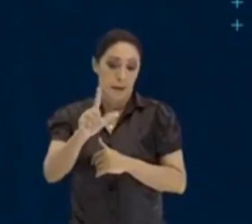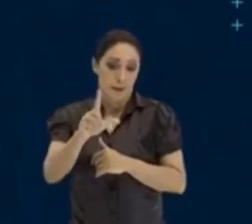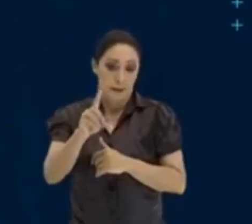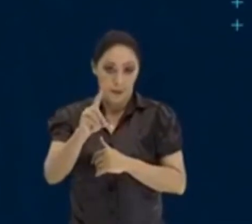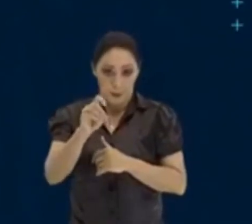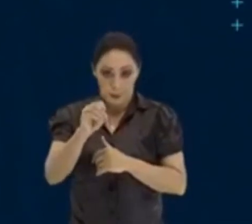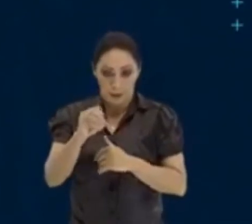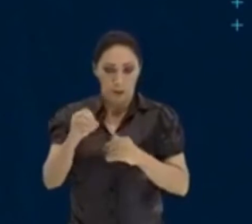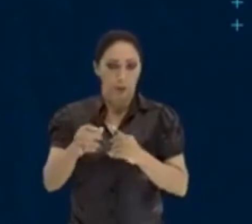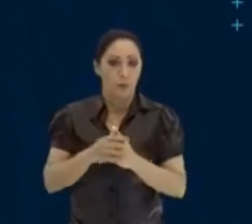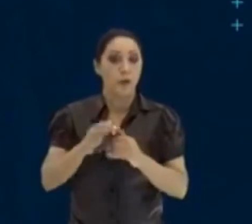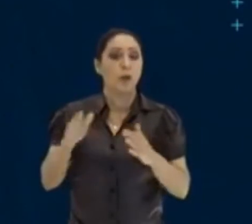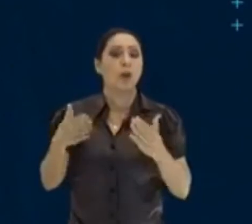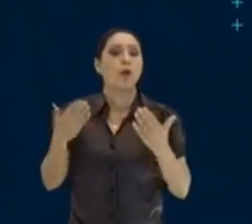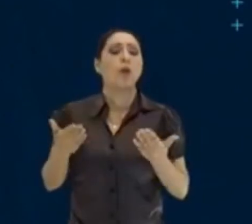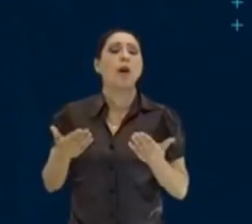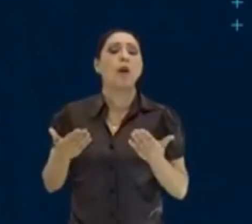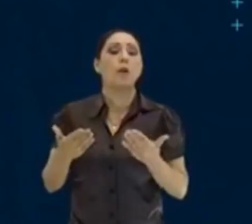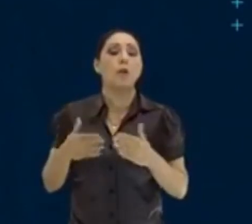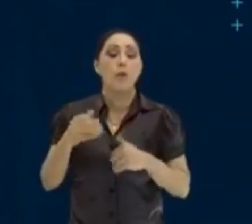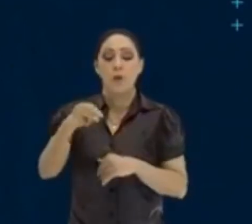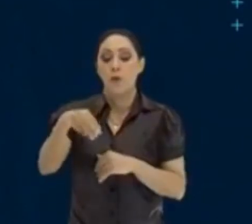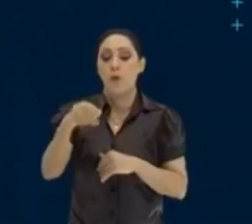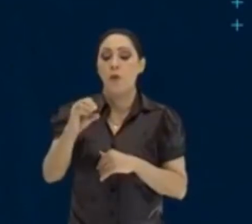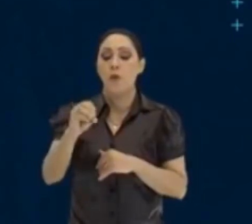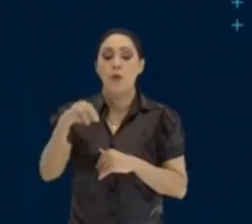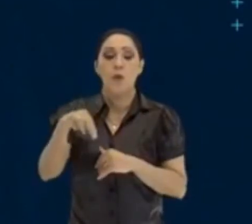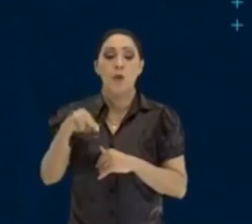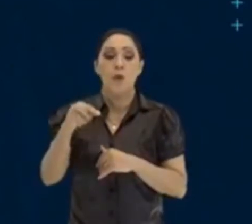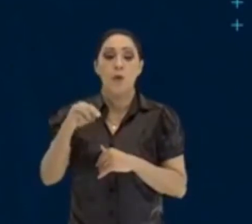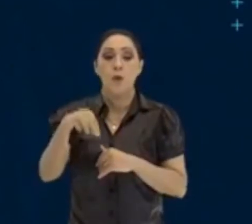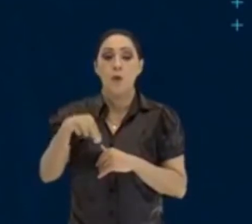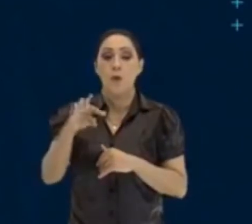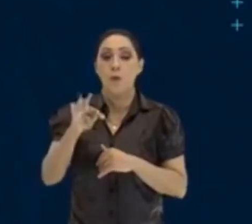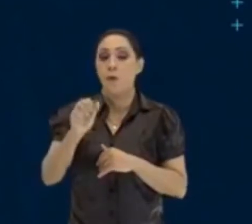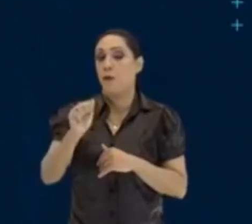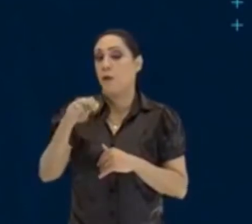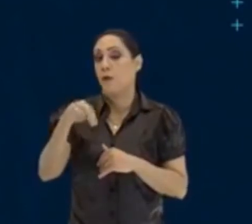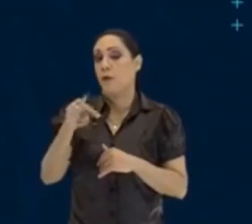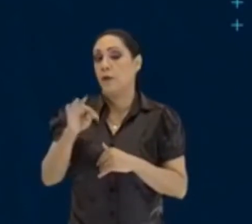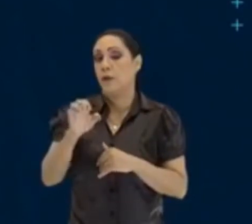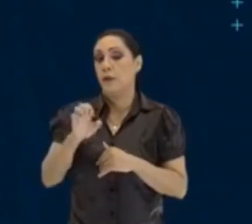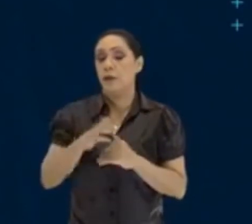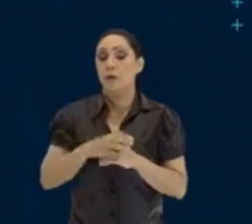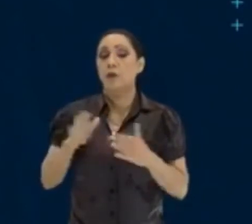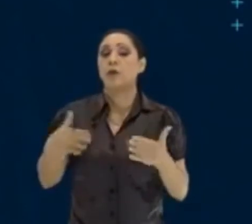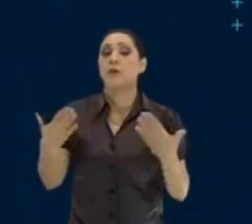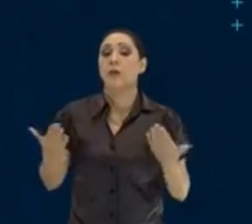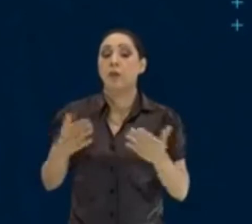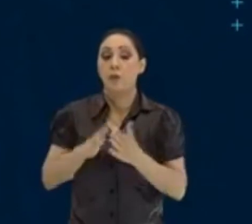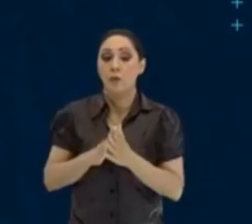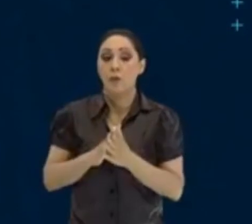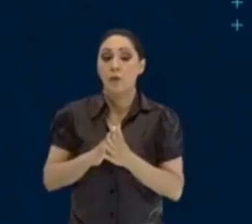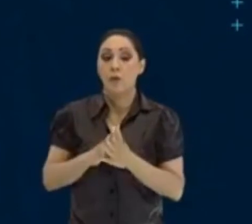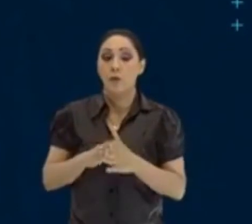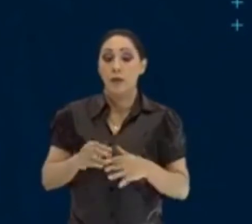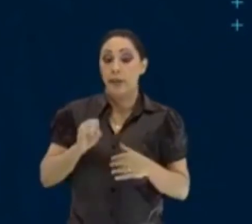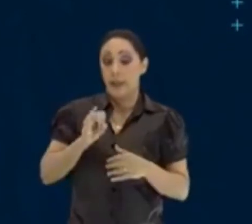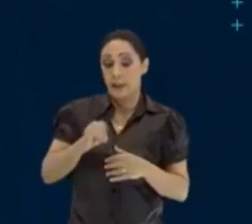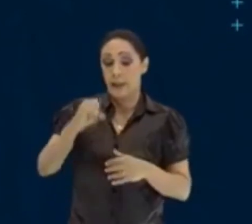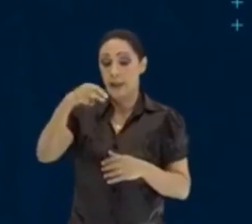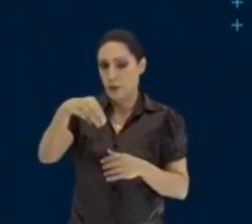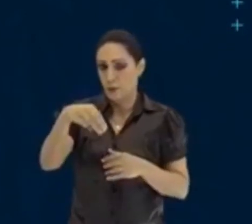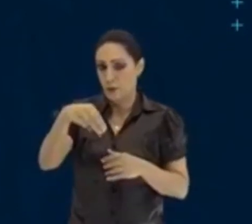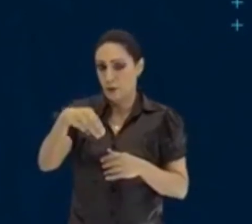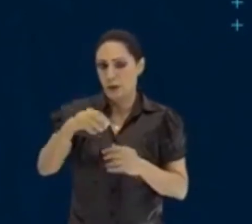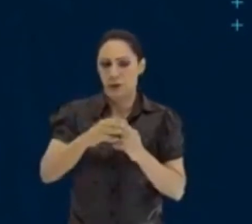quanto será o montante? Gente, se ele quer, não é o montante que ele está pedindo o saldo final dessa aplicação. Se ele quer o montante, fala